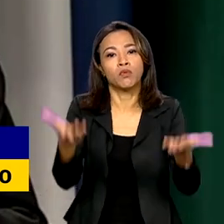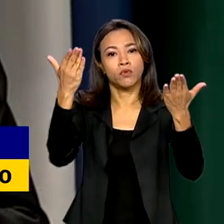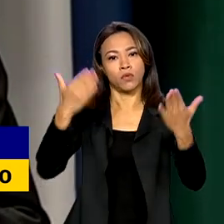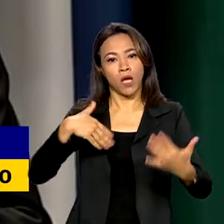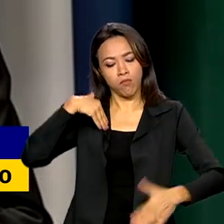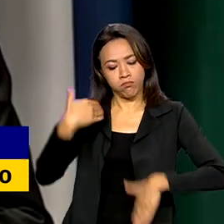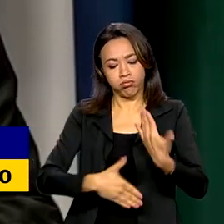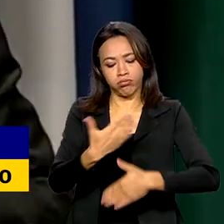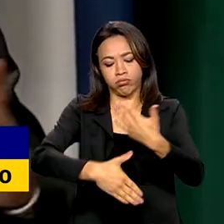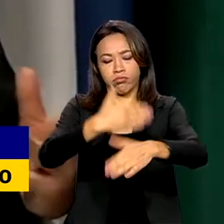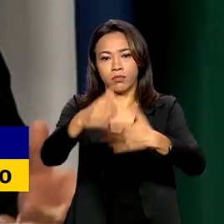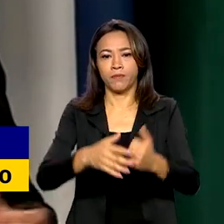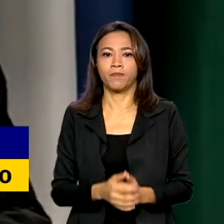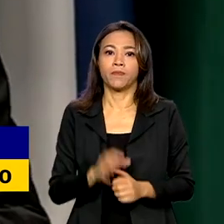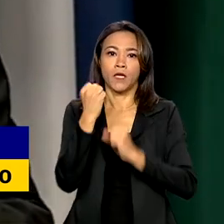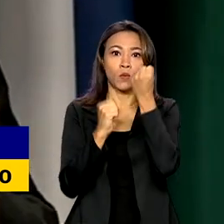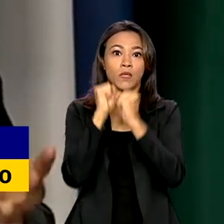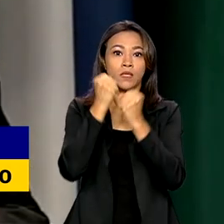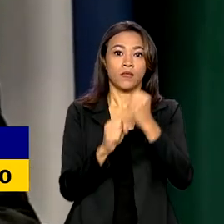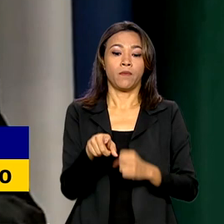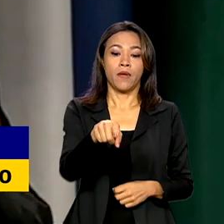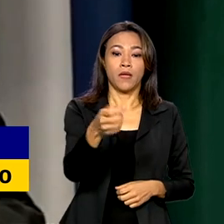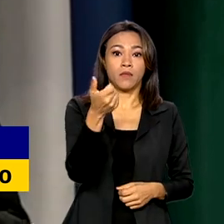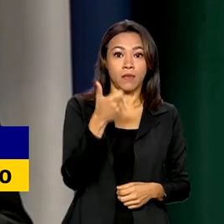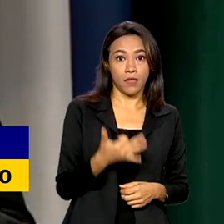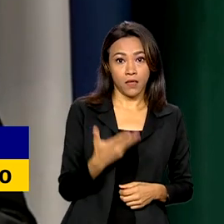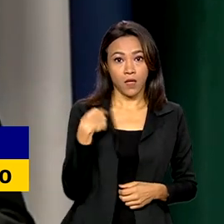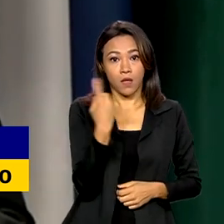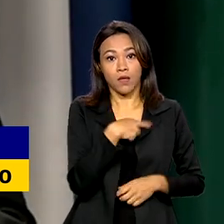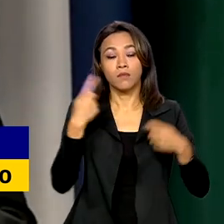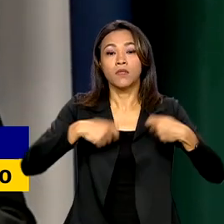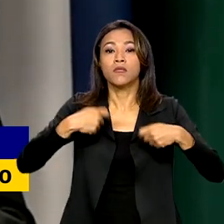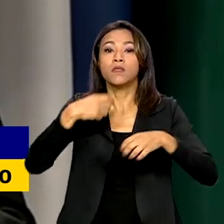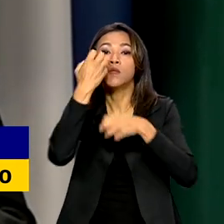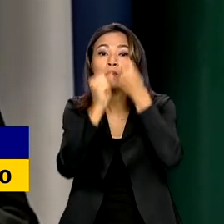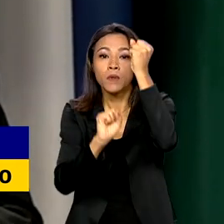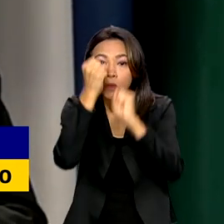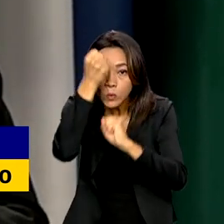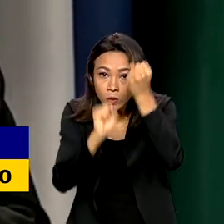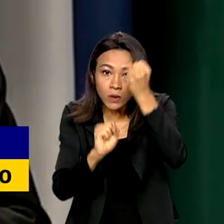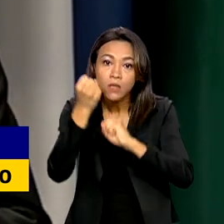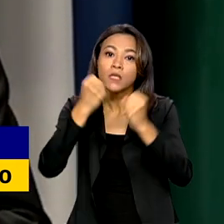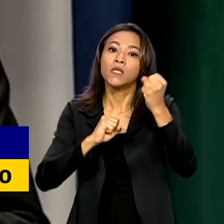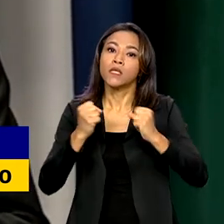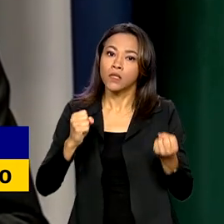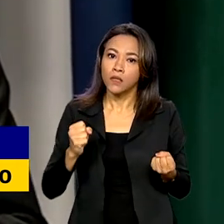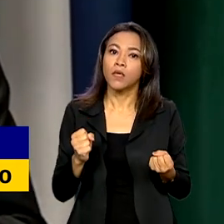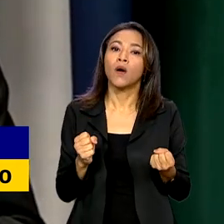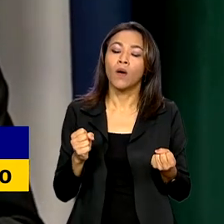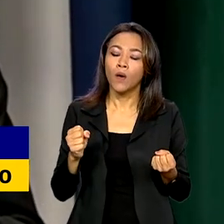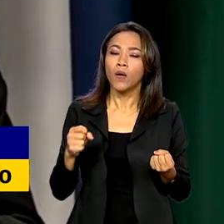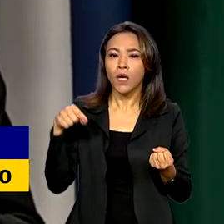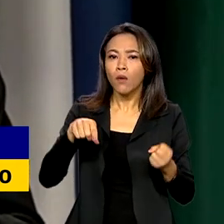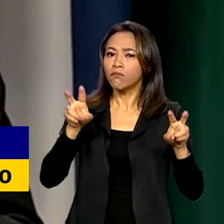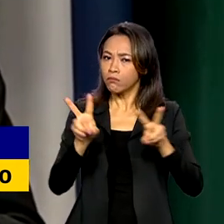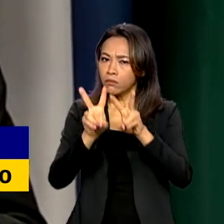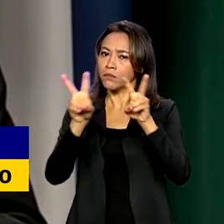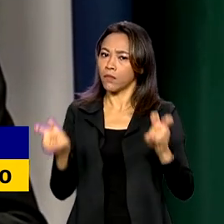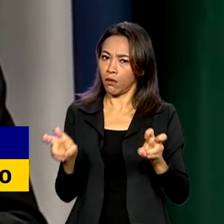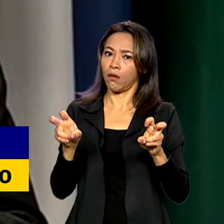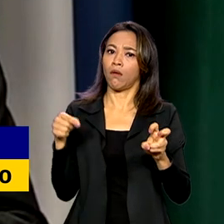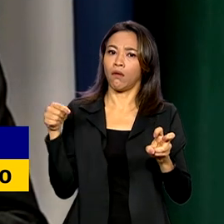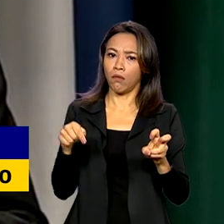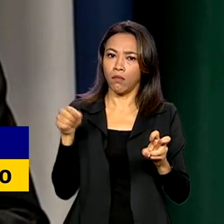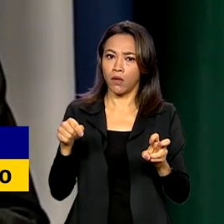precisamos de uma neo-industrialização, que é o termo que nós estamos aí abraçando, por sugestão do nosso ministro de